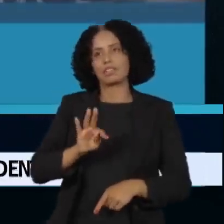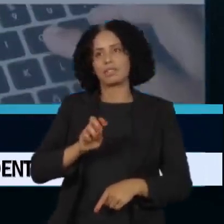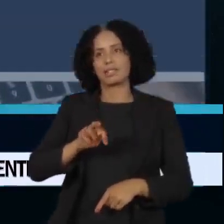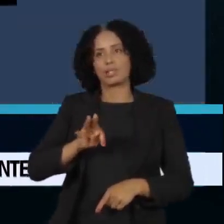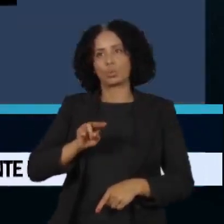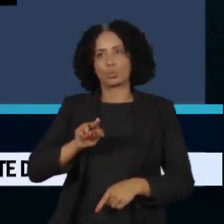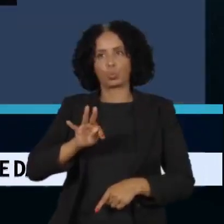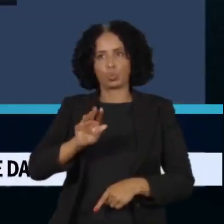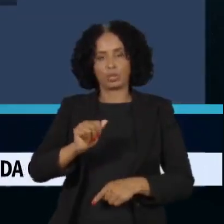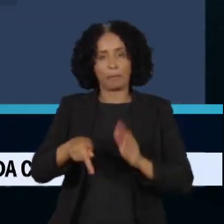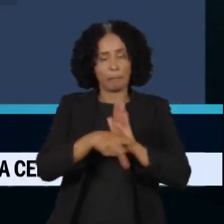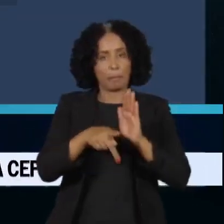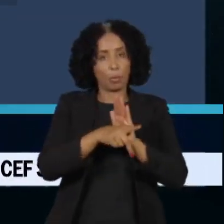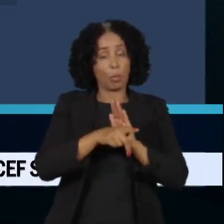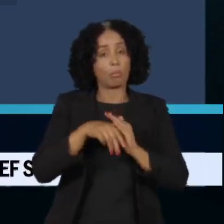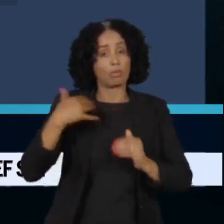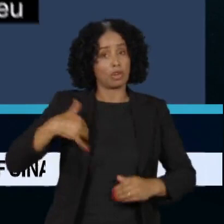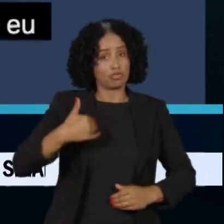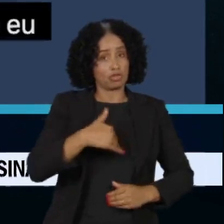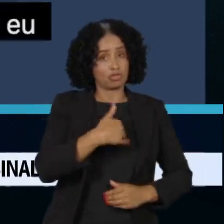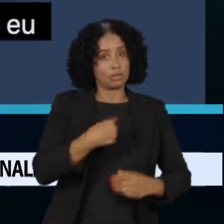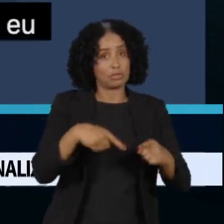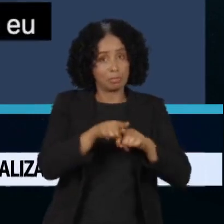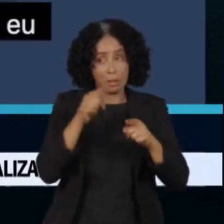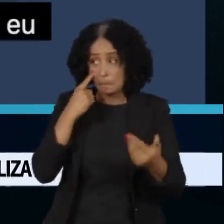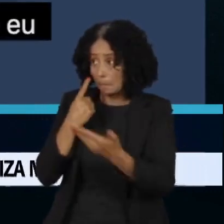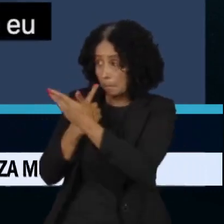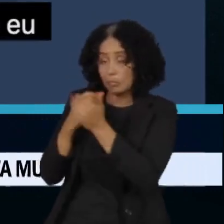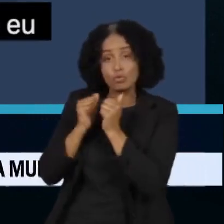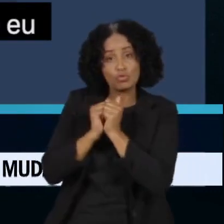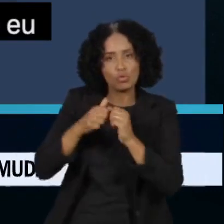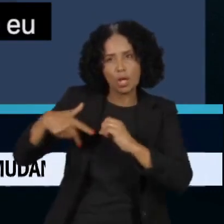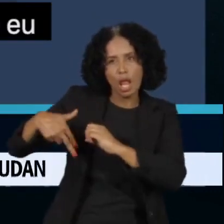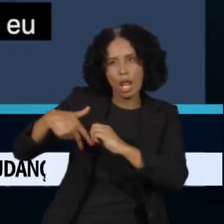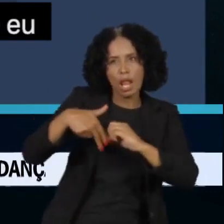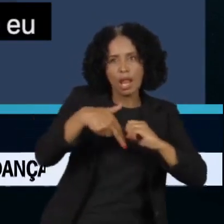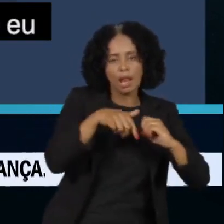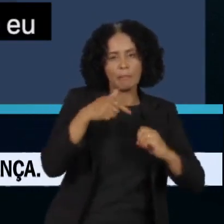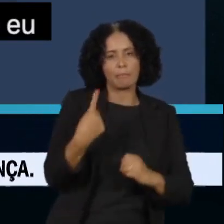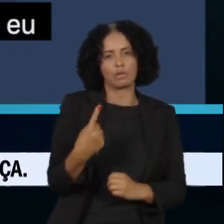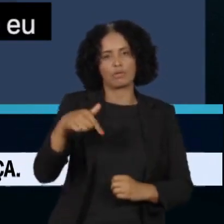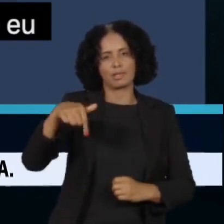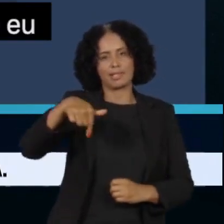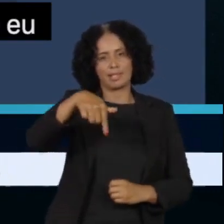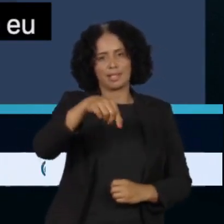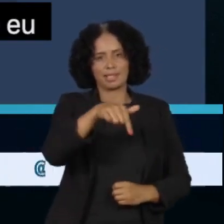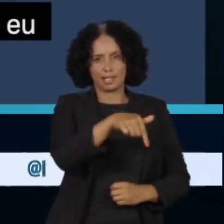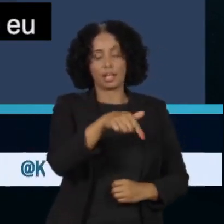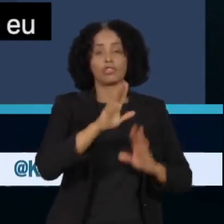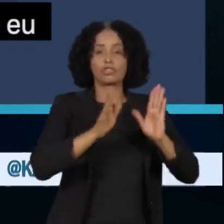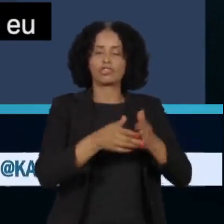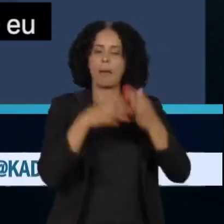alemão Franz Beckenbauer, que jogou com Pelé no Cosmos em 1977. Ele escreveu,